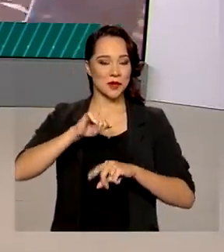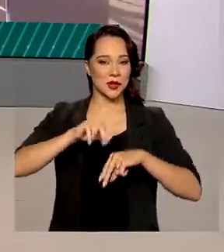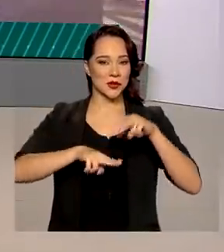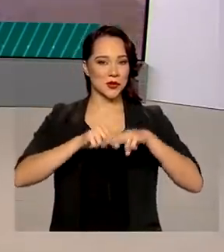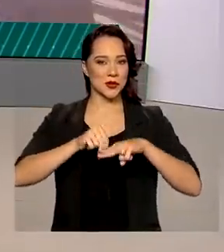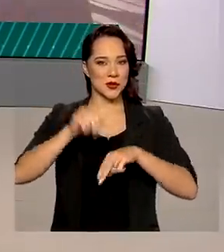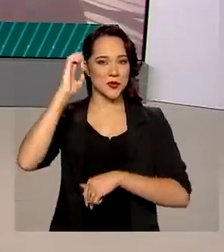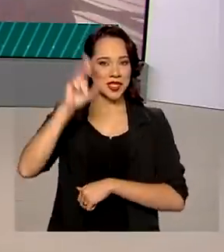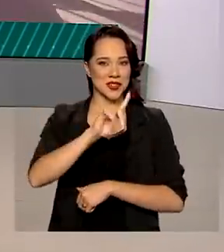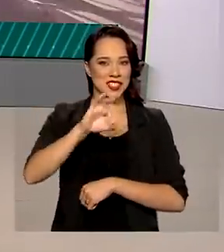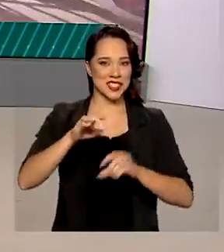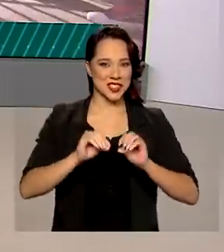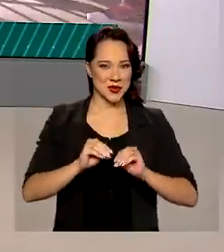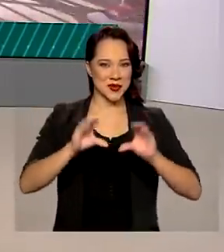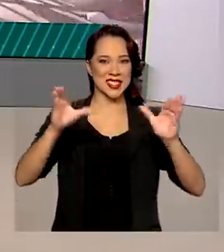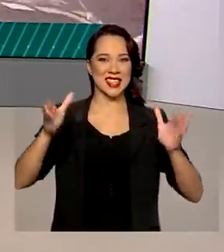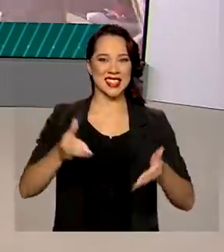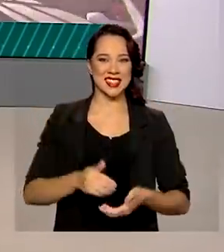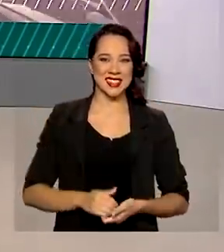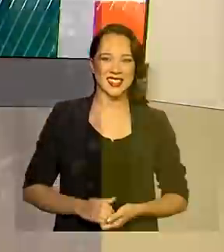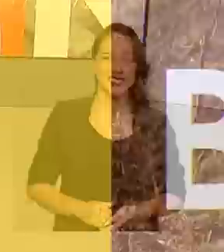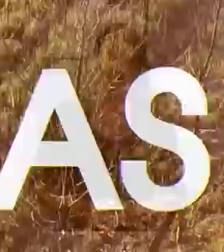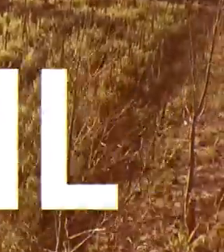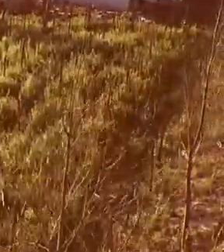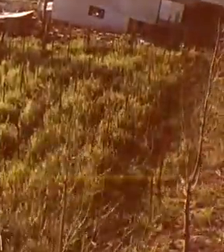junho, o Brasil em Dia já está no ar.